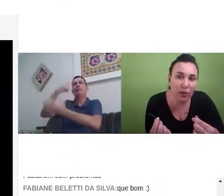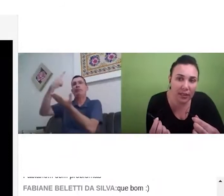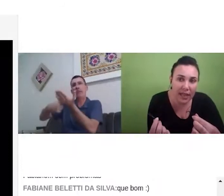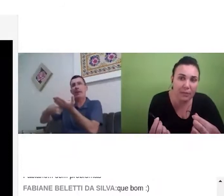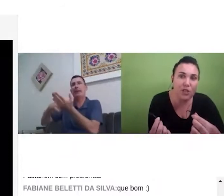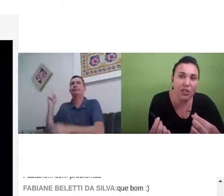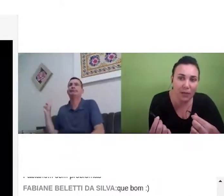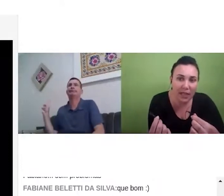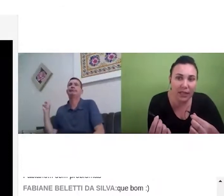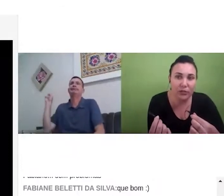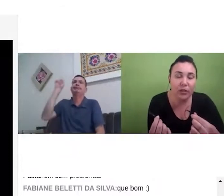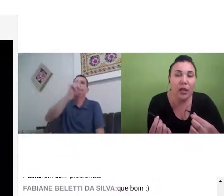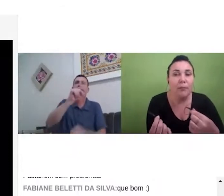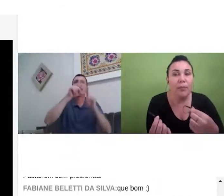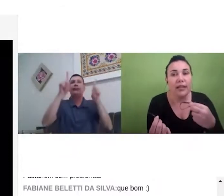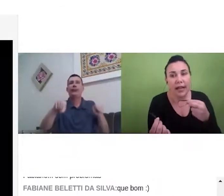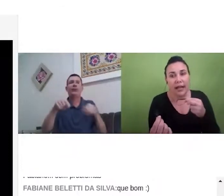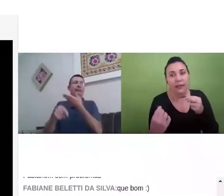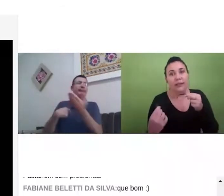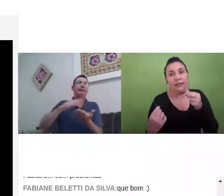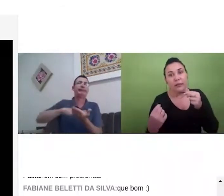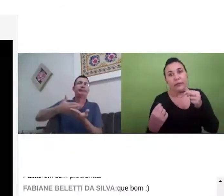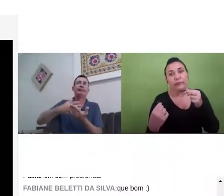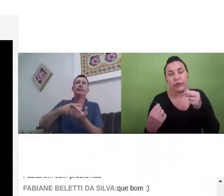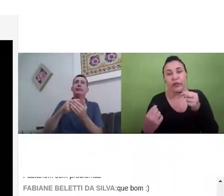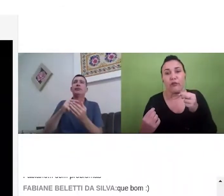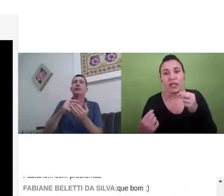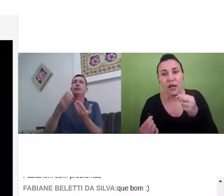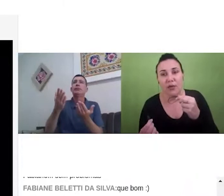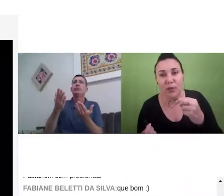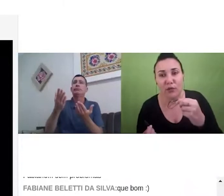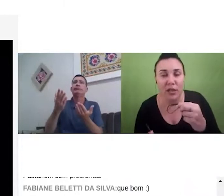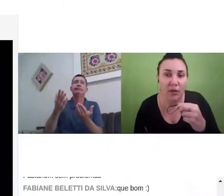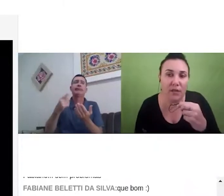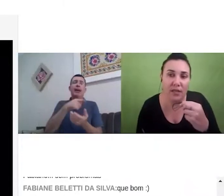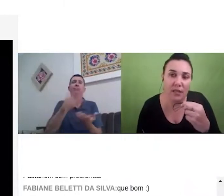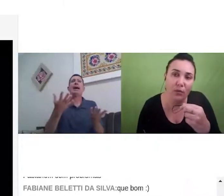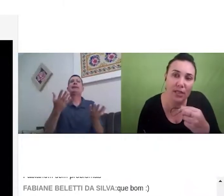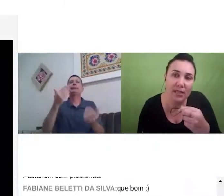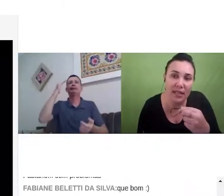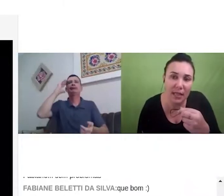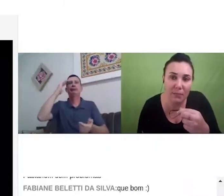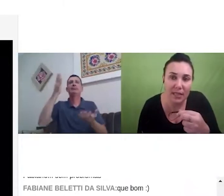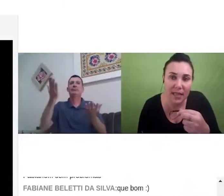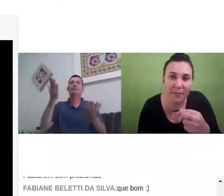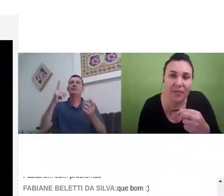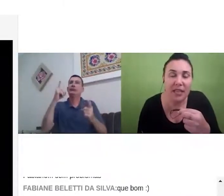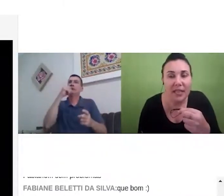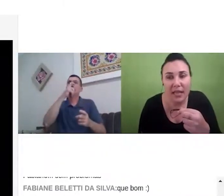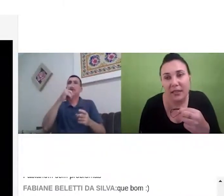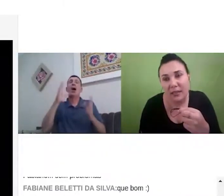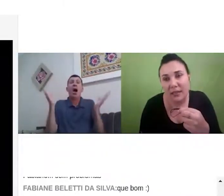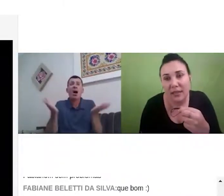um tradutor intérprete, esperando, para ir lá, então, conversar com esse profissional, às vezes, eram coisas simples, né,